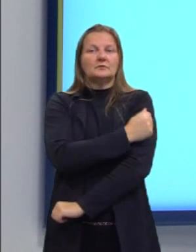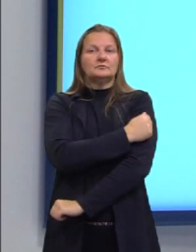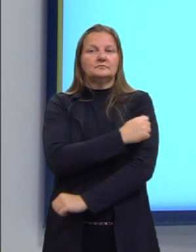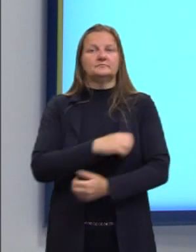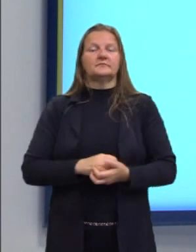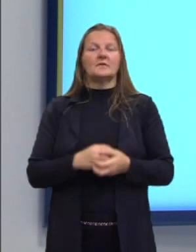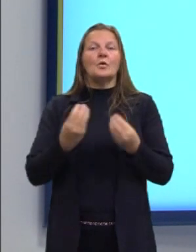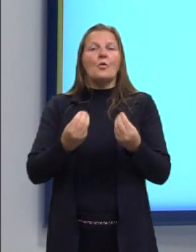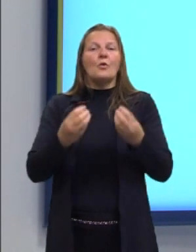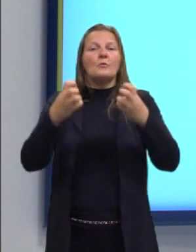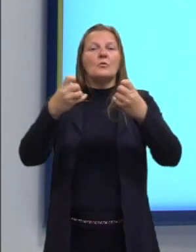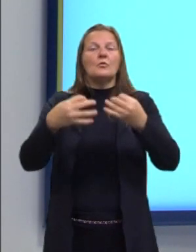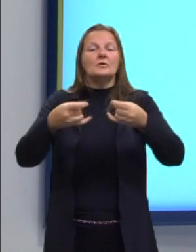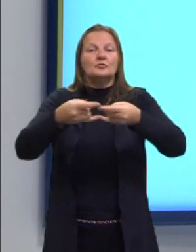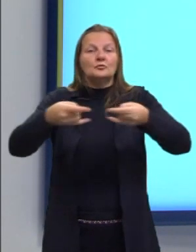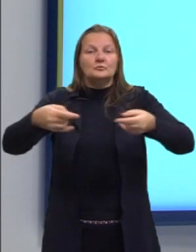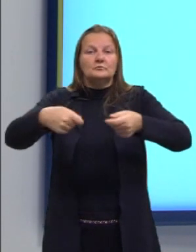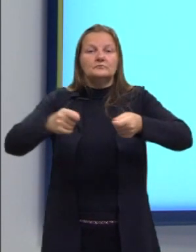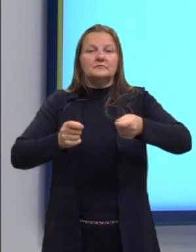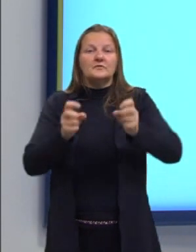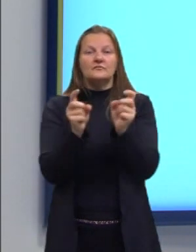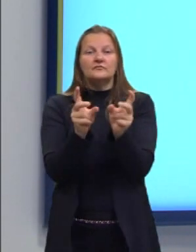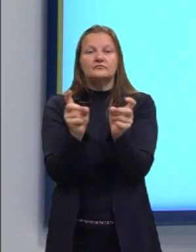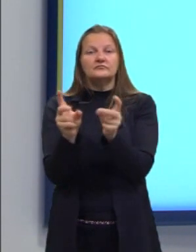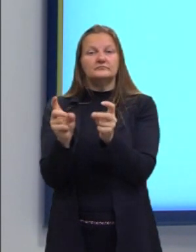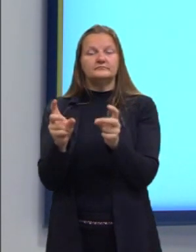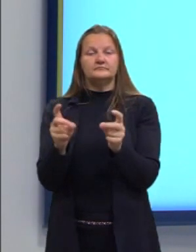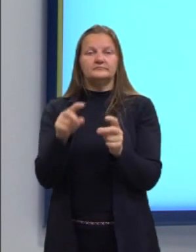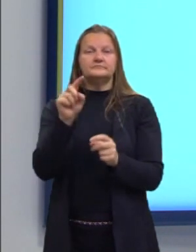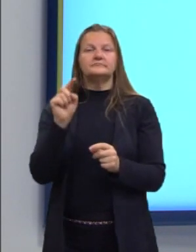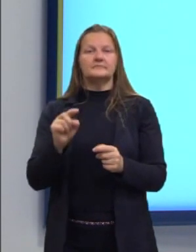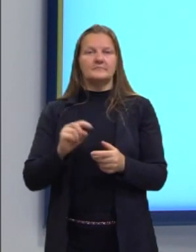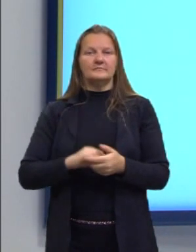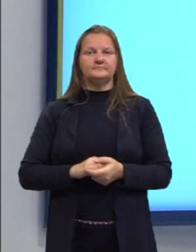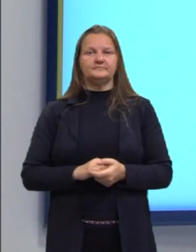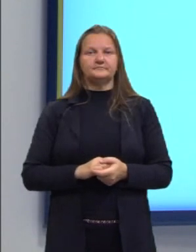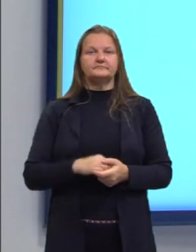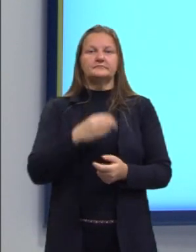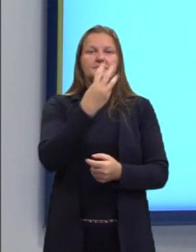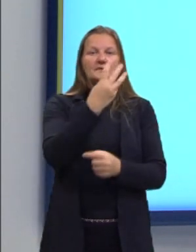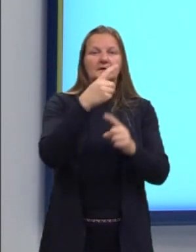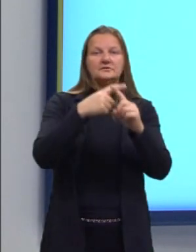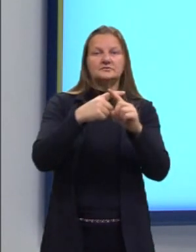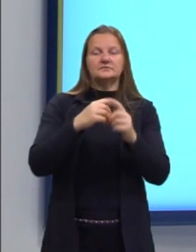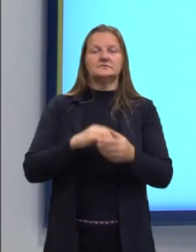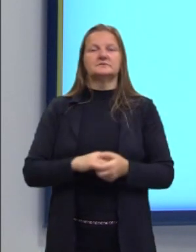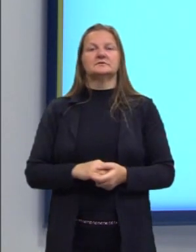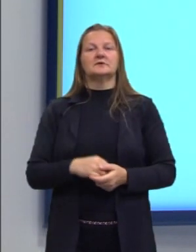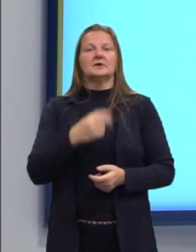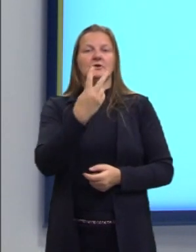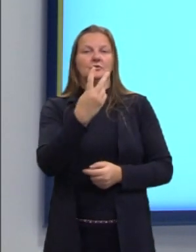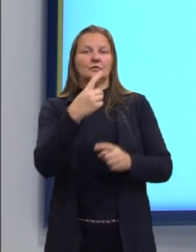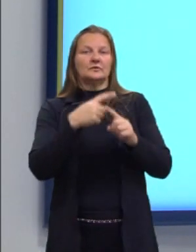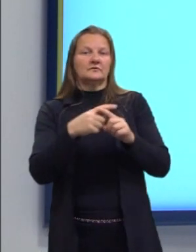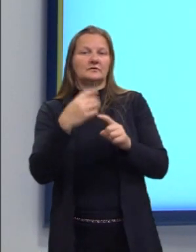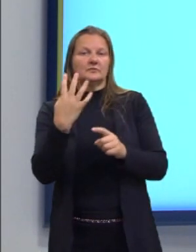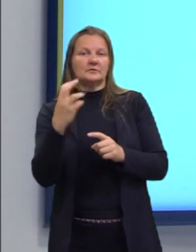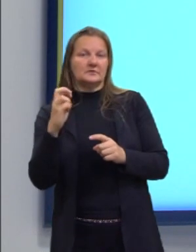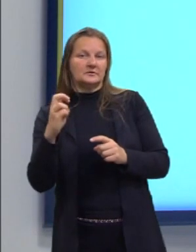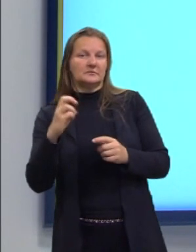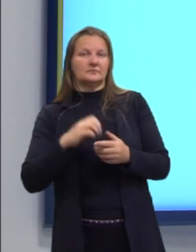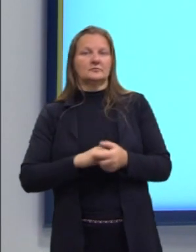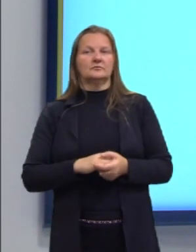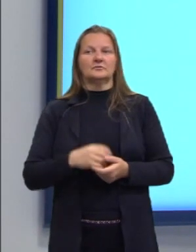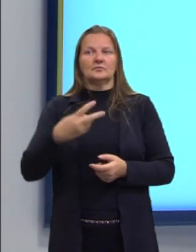como é que eu chego no total de bilhetes vendidos? Aí entra o 3X, né? O 2 vezes 45,